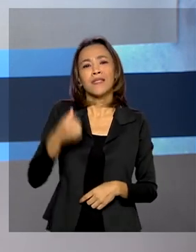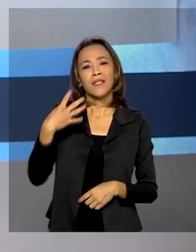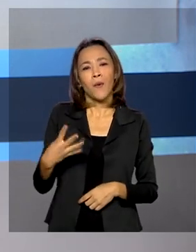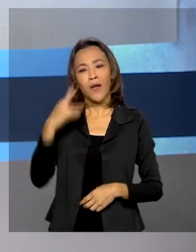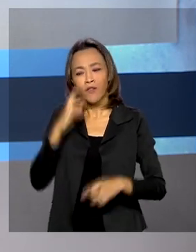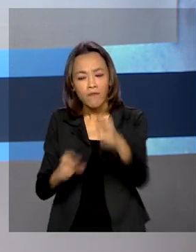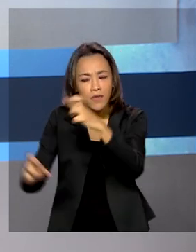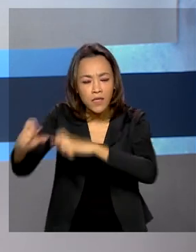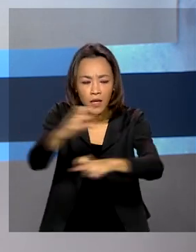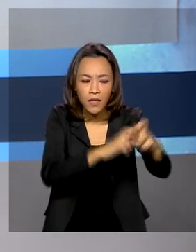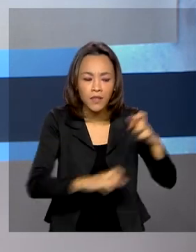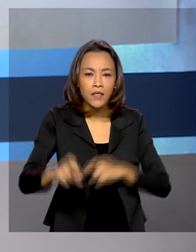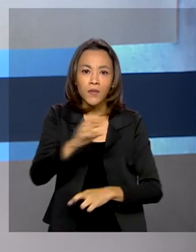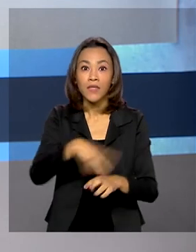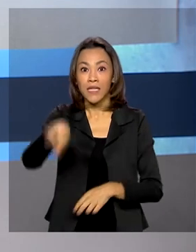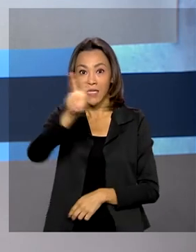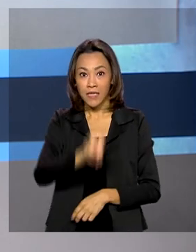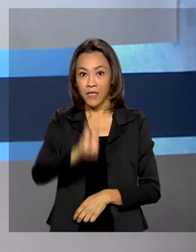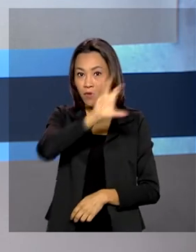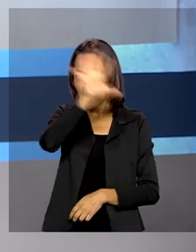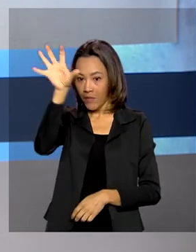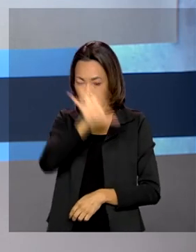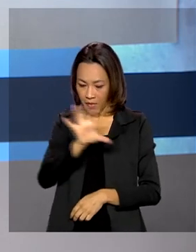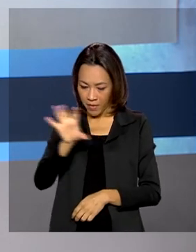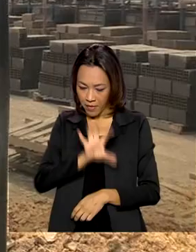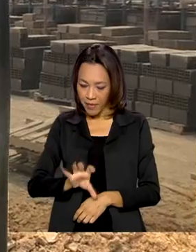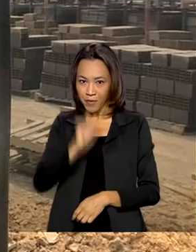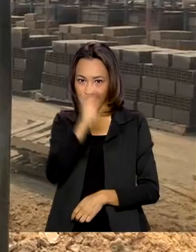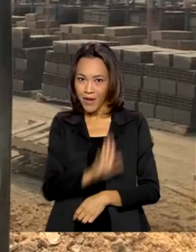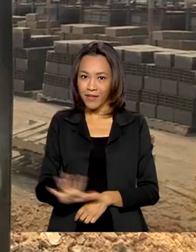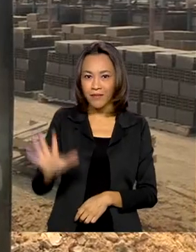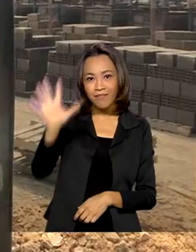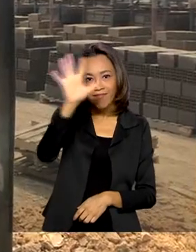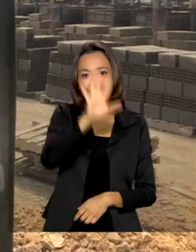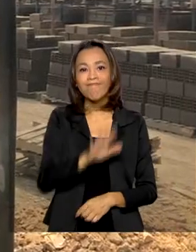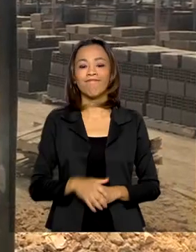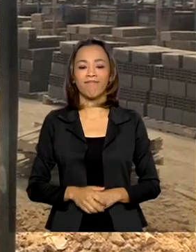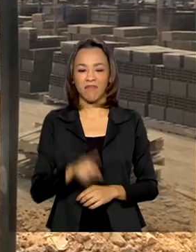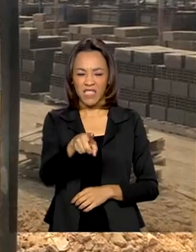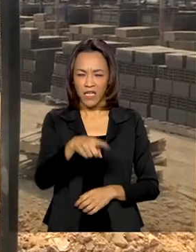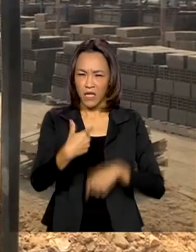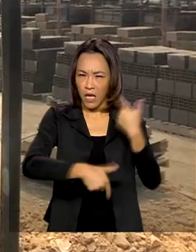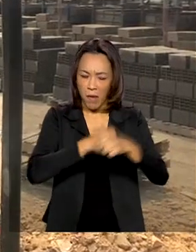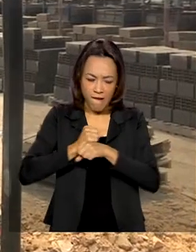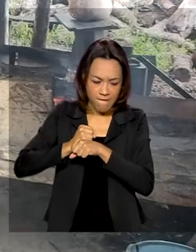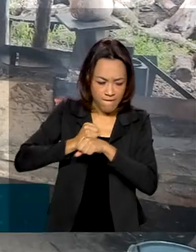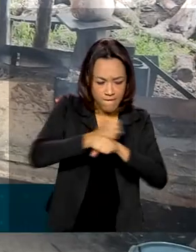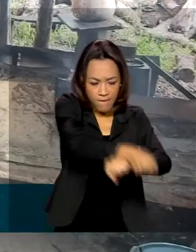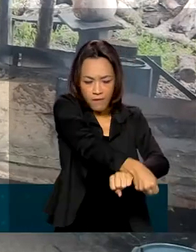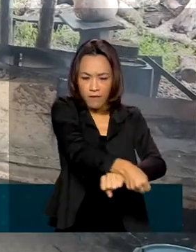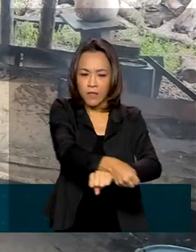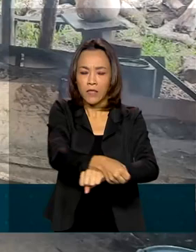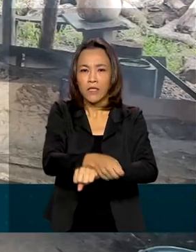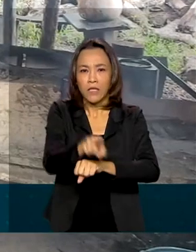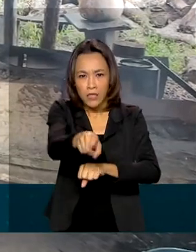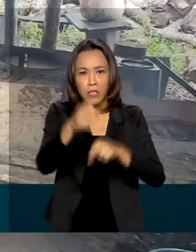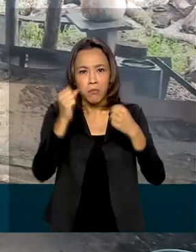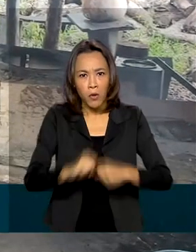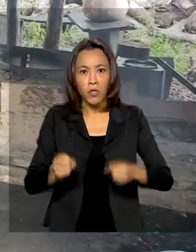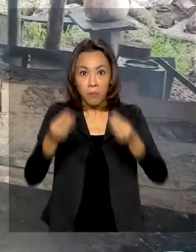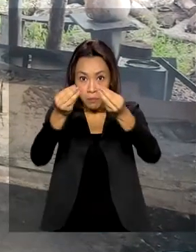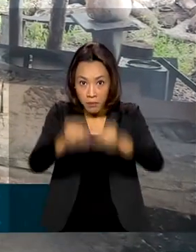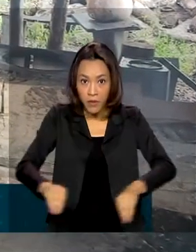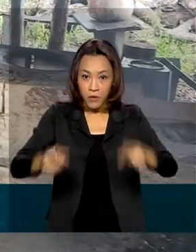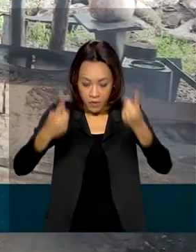fiscalizações em cinco regiões do país. Trabalho forçado, jornada tão intensa que pode causar danos